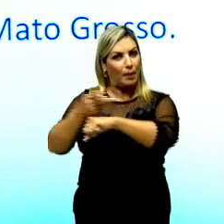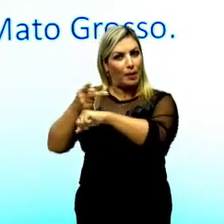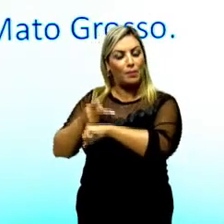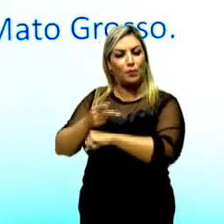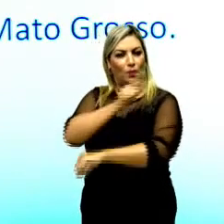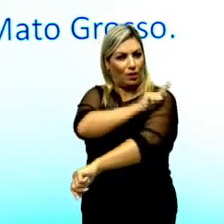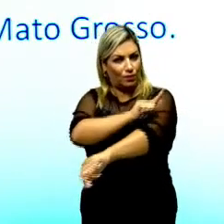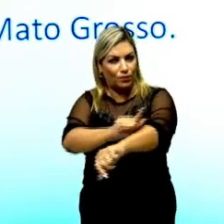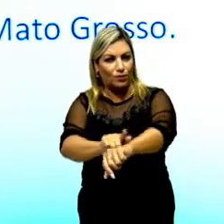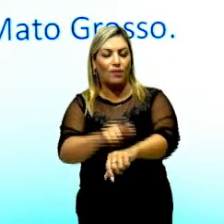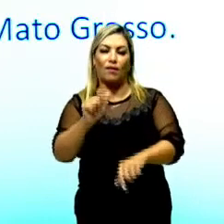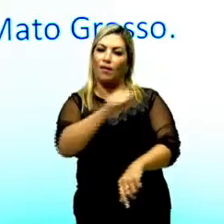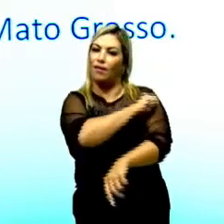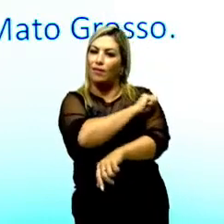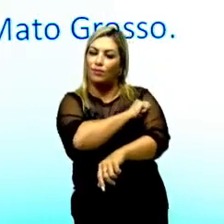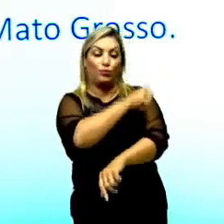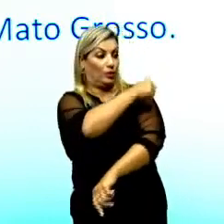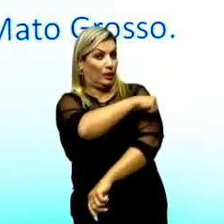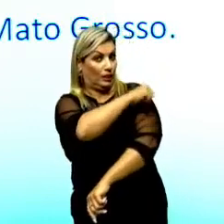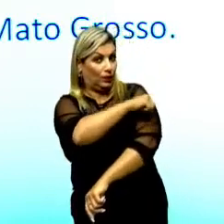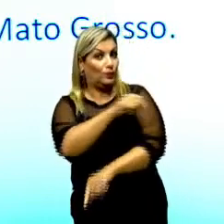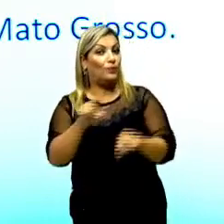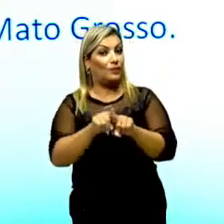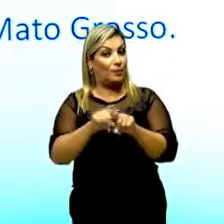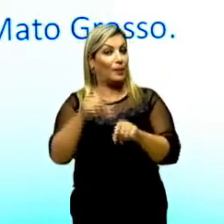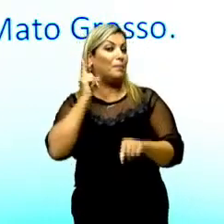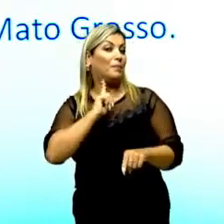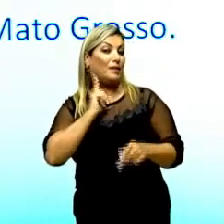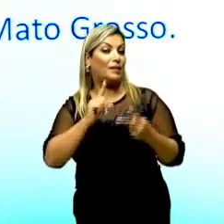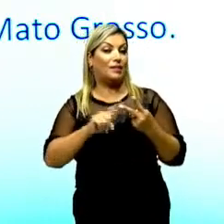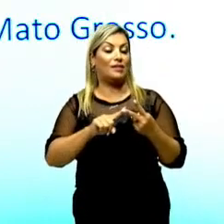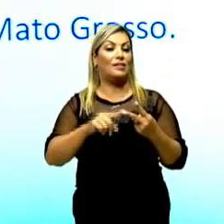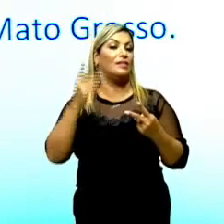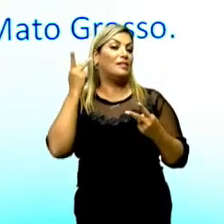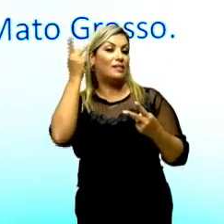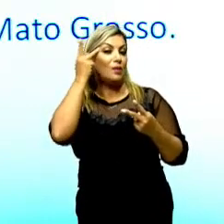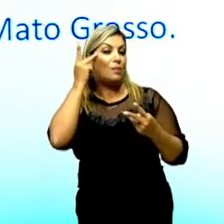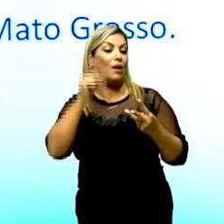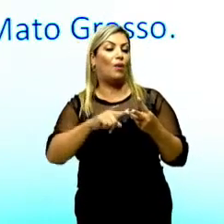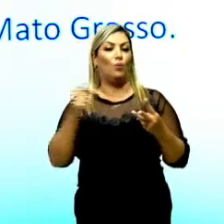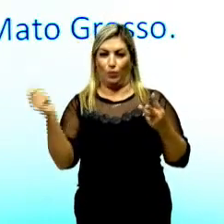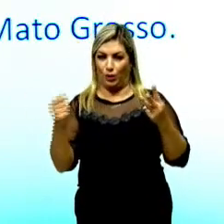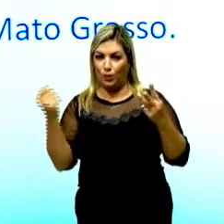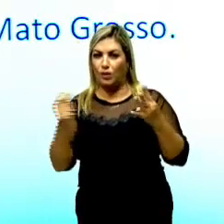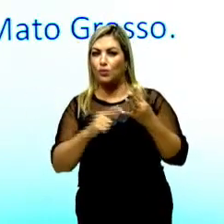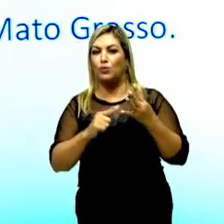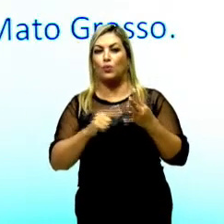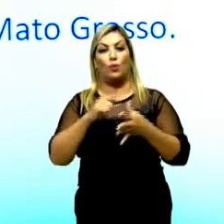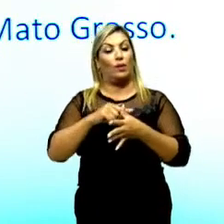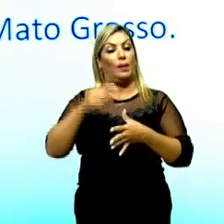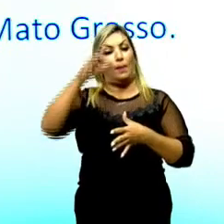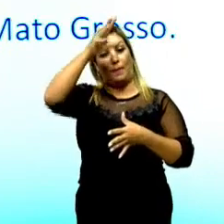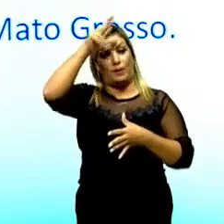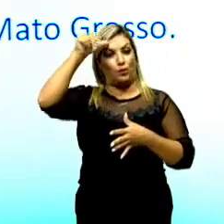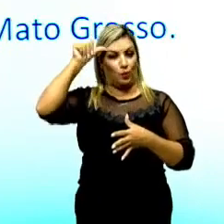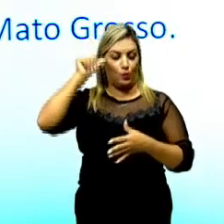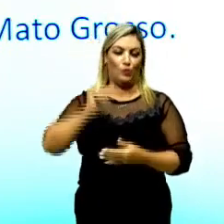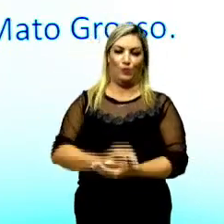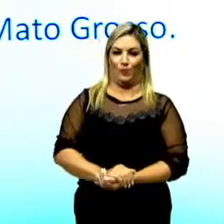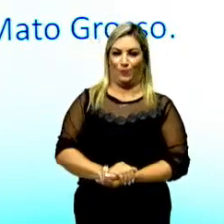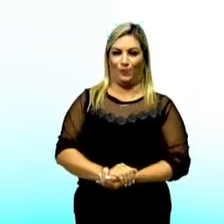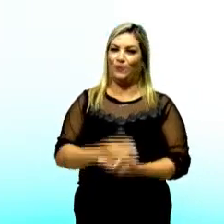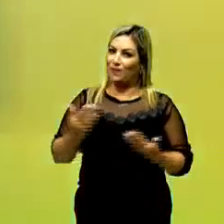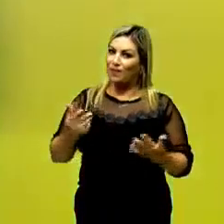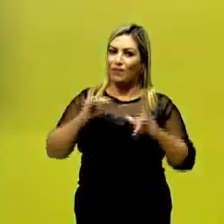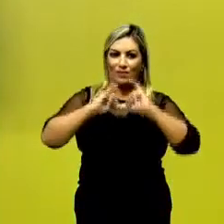graduados, são estudantes do Rio de Janeiro, Minas, São Paulo, Rio Grande do Sul e Mato Grosso. Olha só,